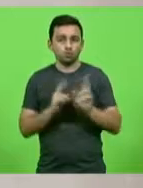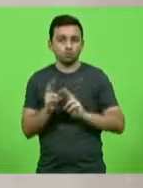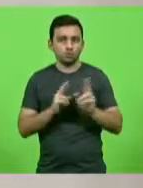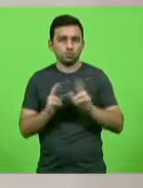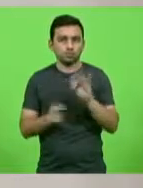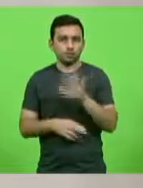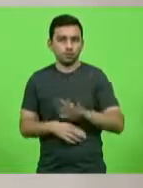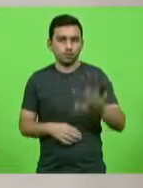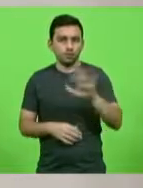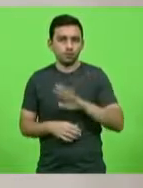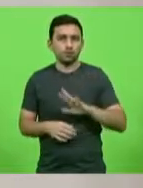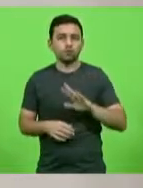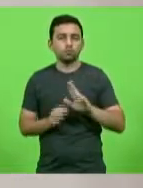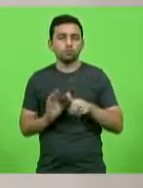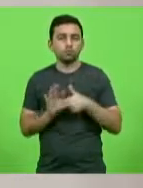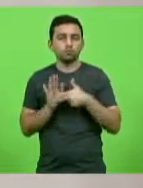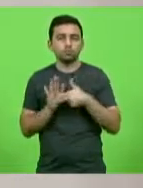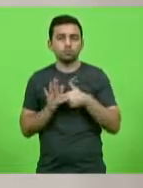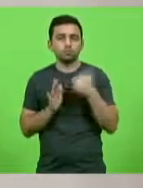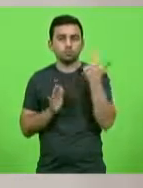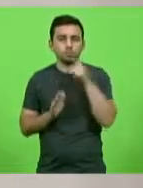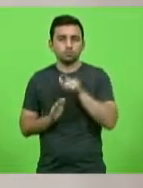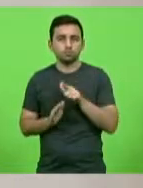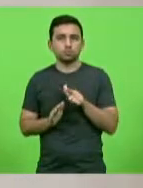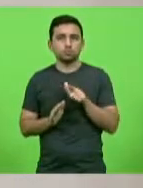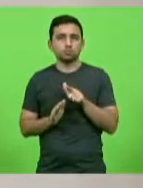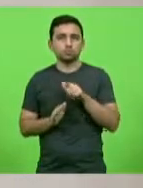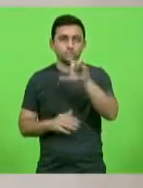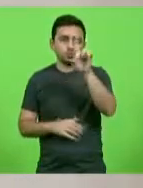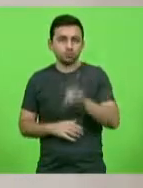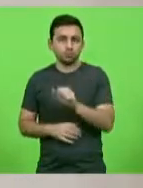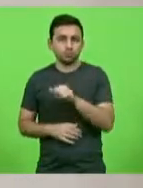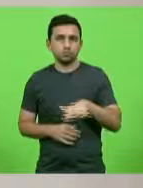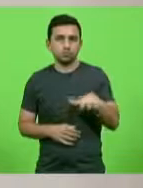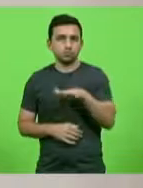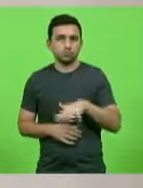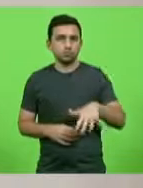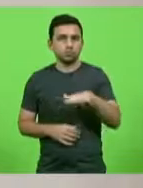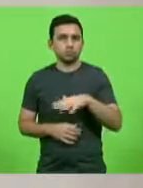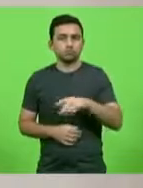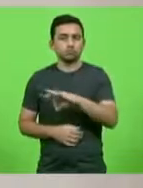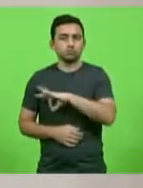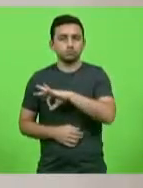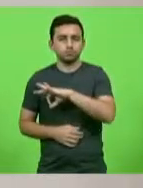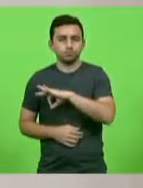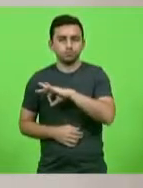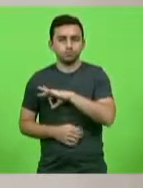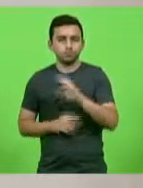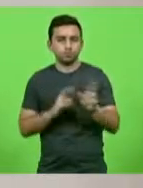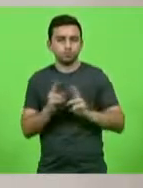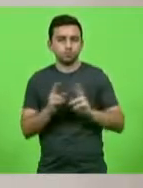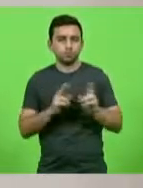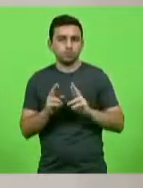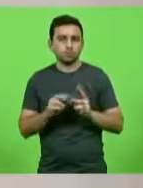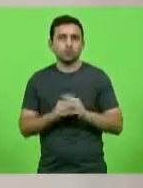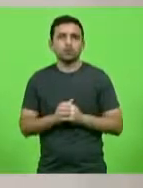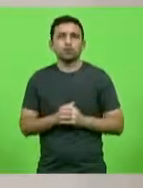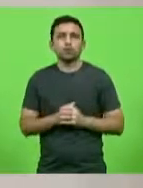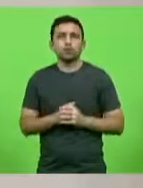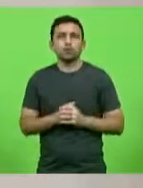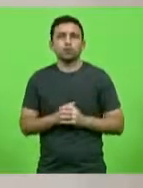nomeação para o exercício do cargo de Diretor-Geral da Polícia Rodoviária Federal. Em discussão.